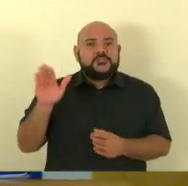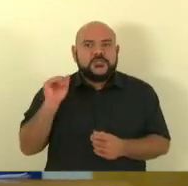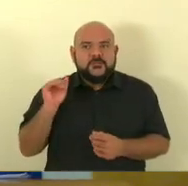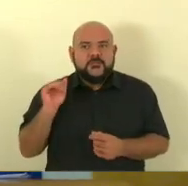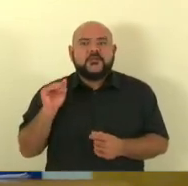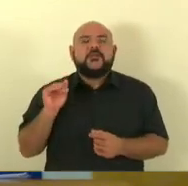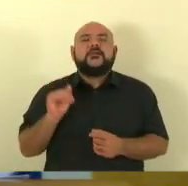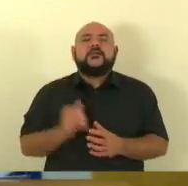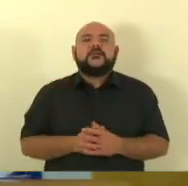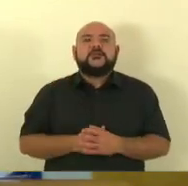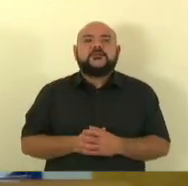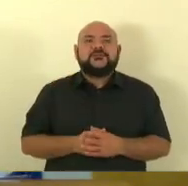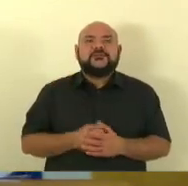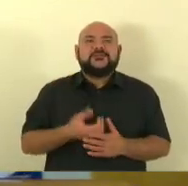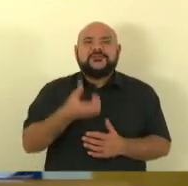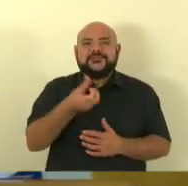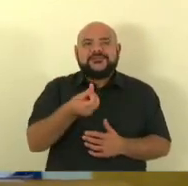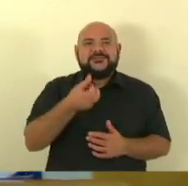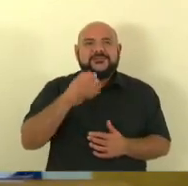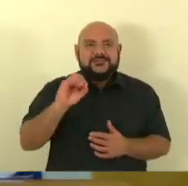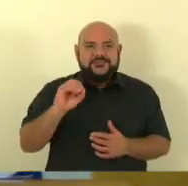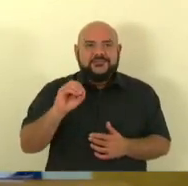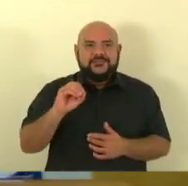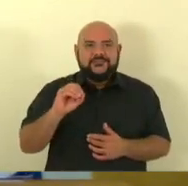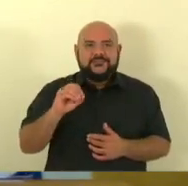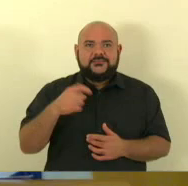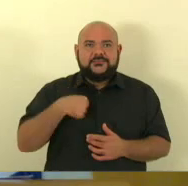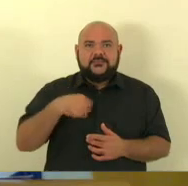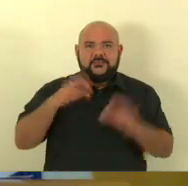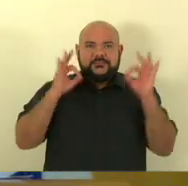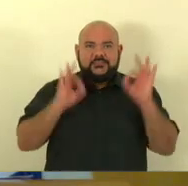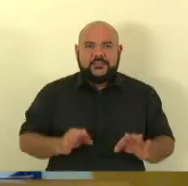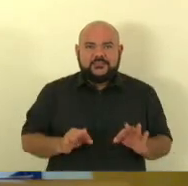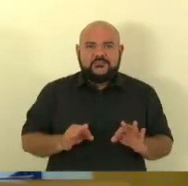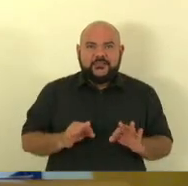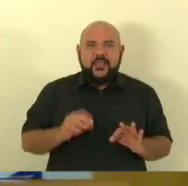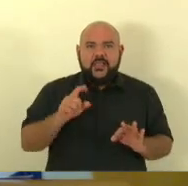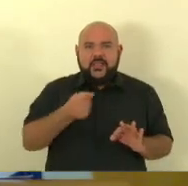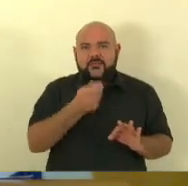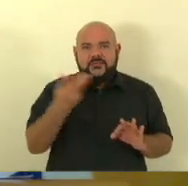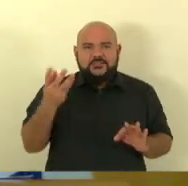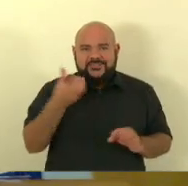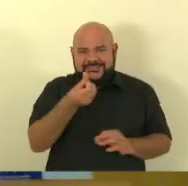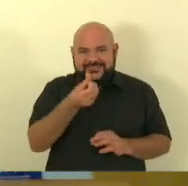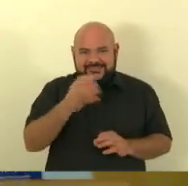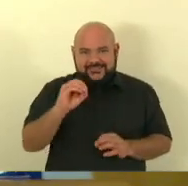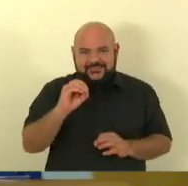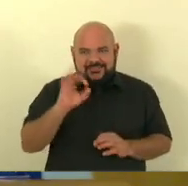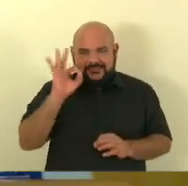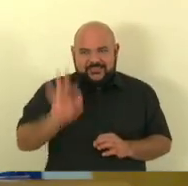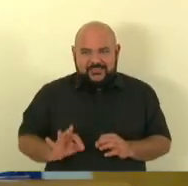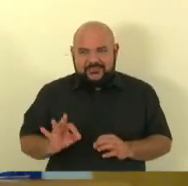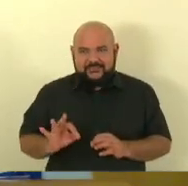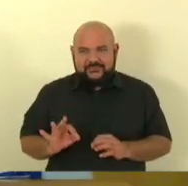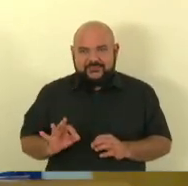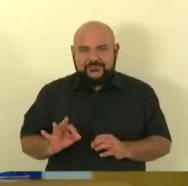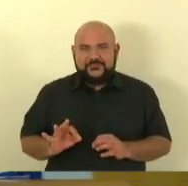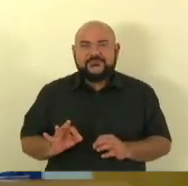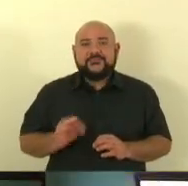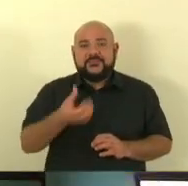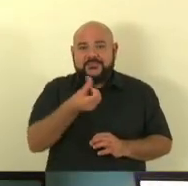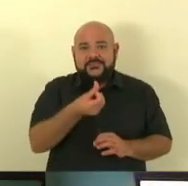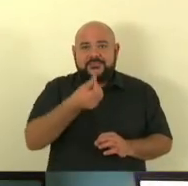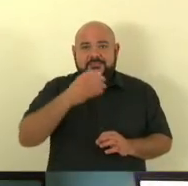60 tô certo ou tô errado é isso? 60 60 policiais